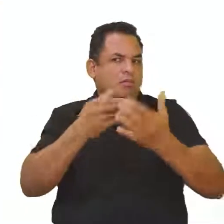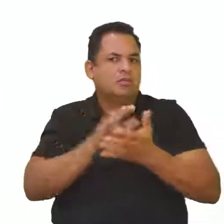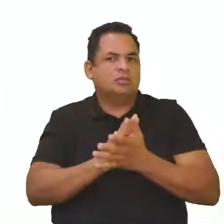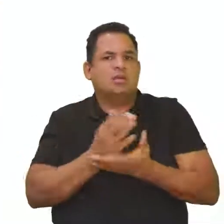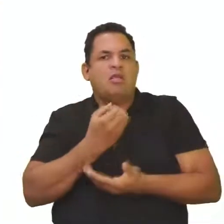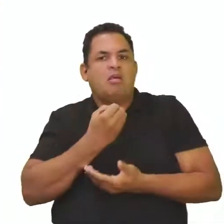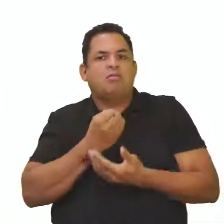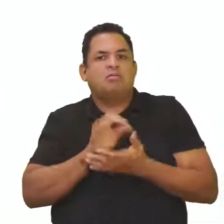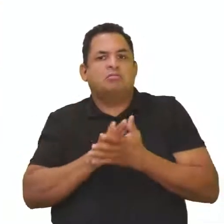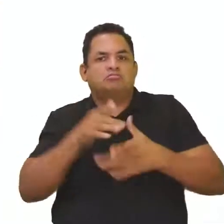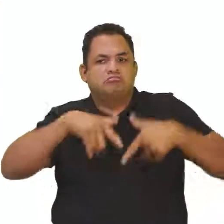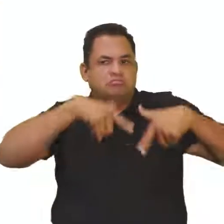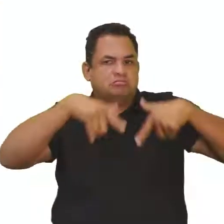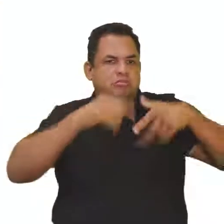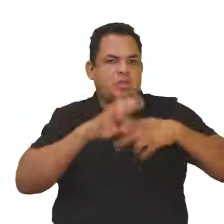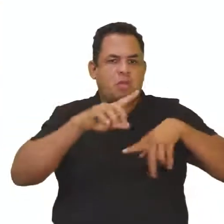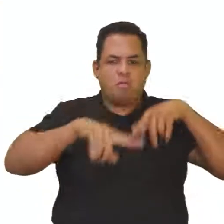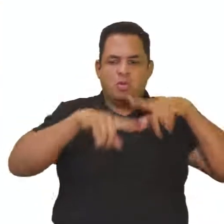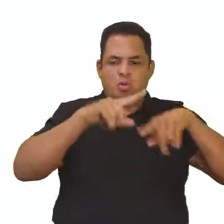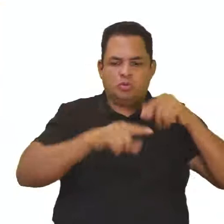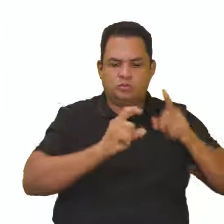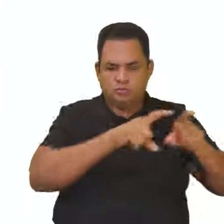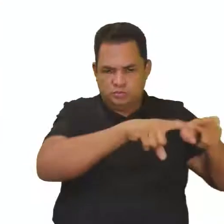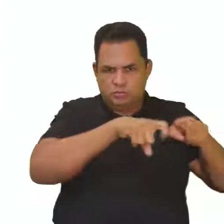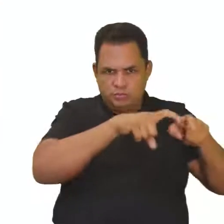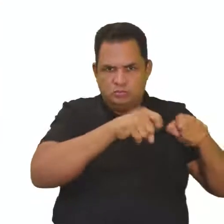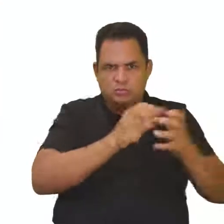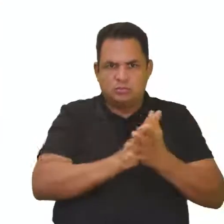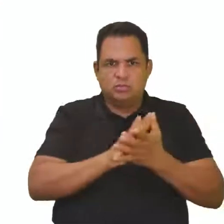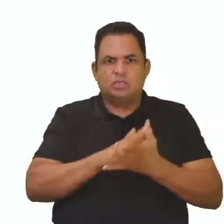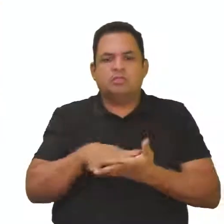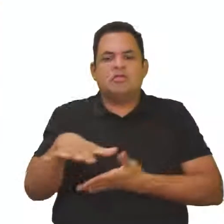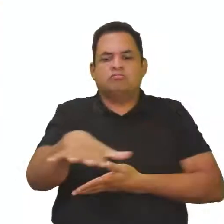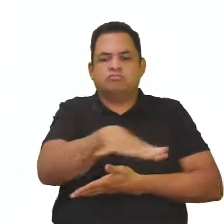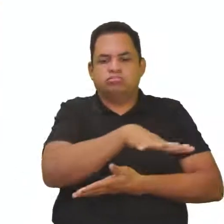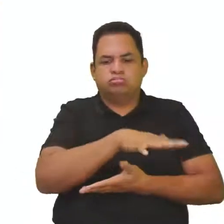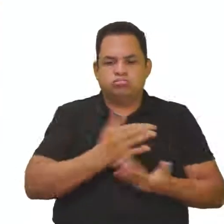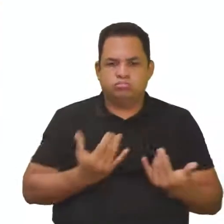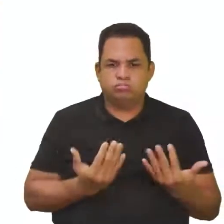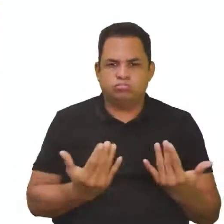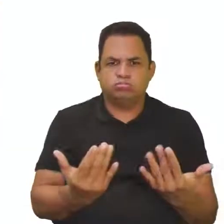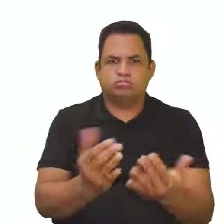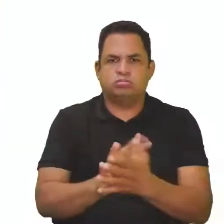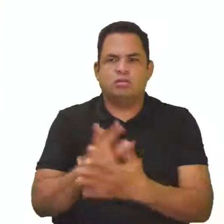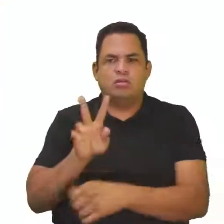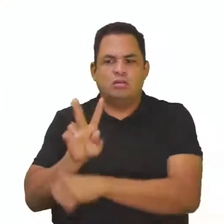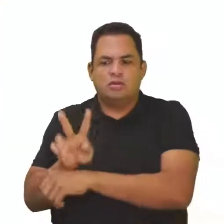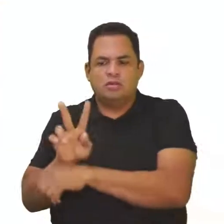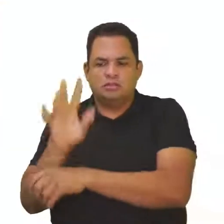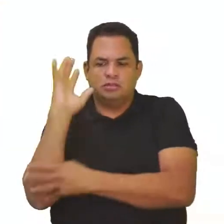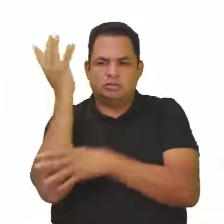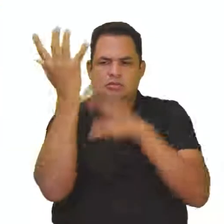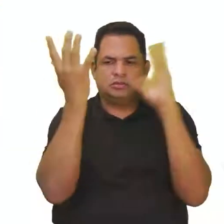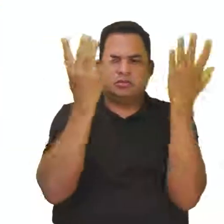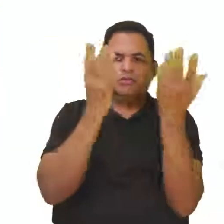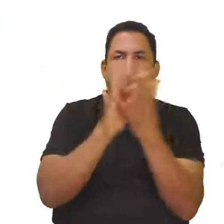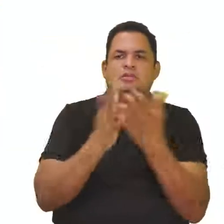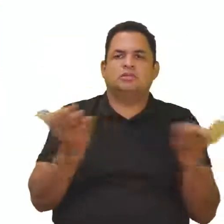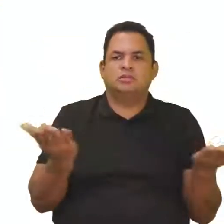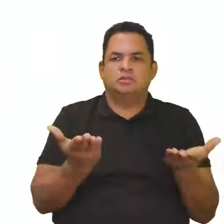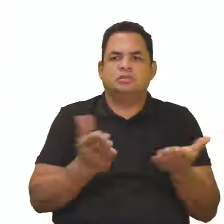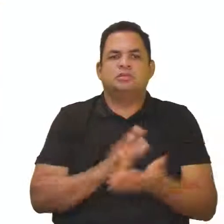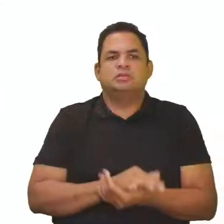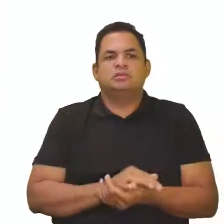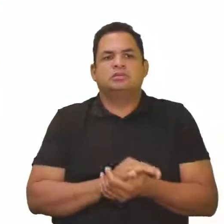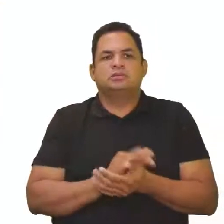beneficiamento de produtos agrícolas, nas pastagens, proteção de florestas, sejam nativas